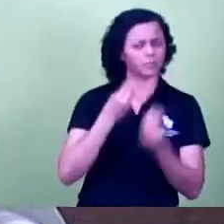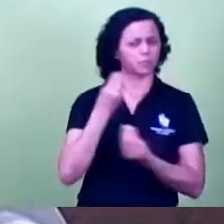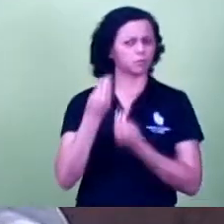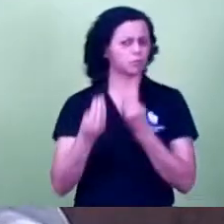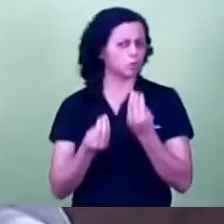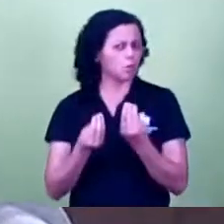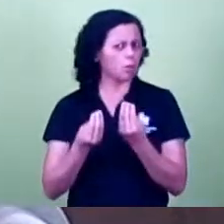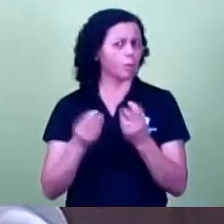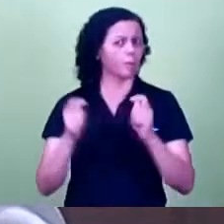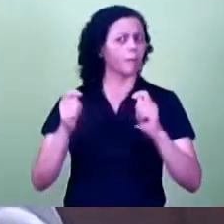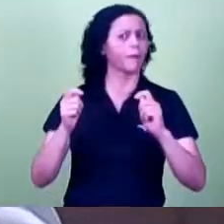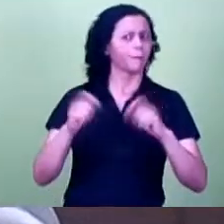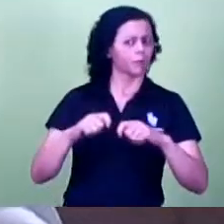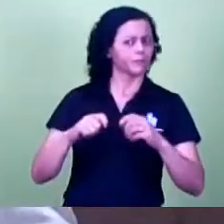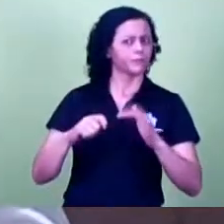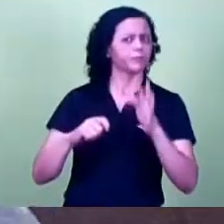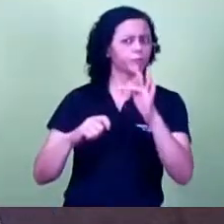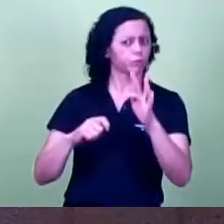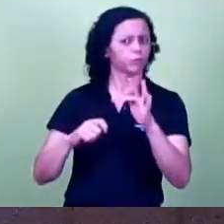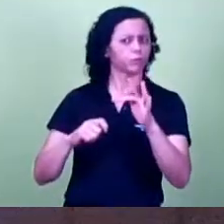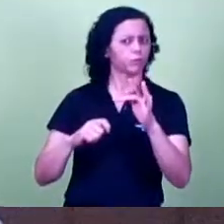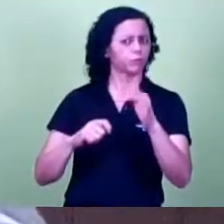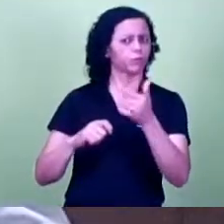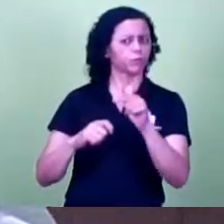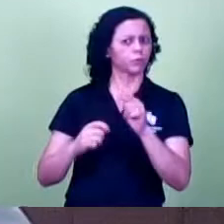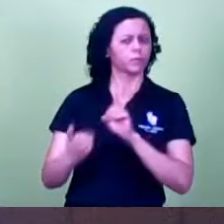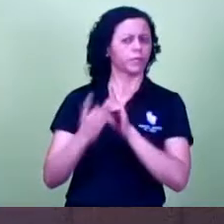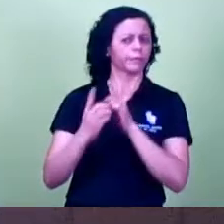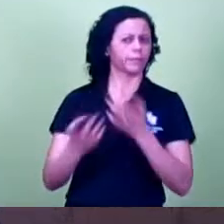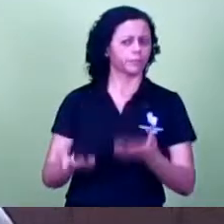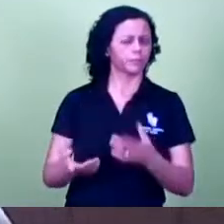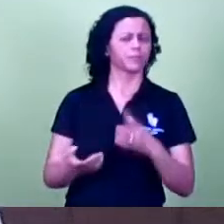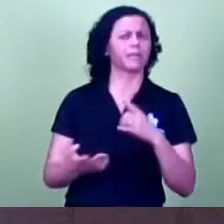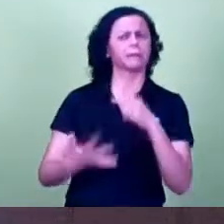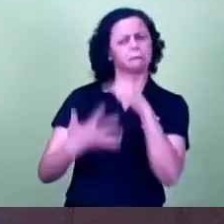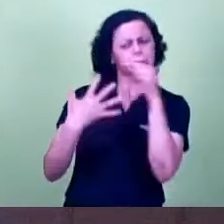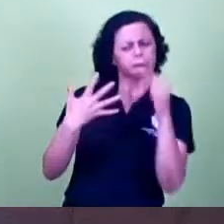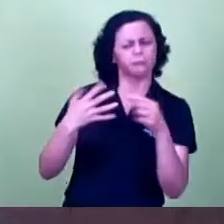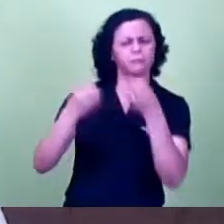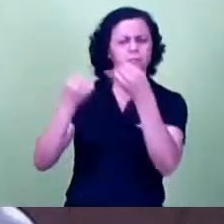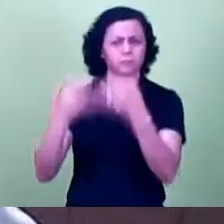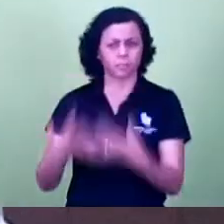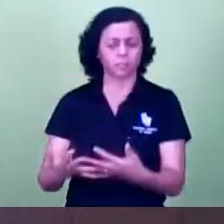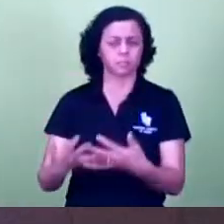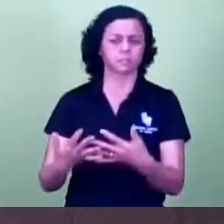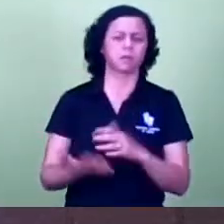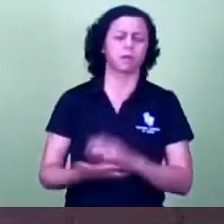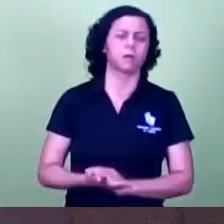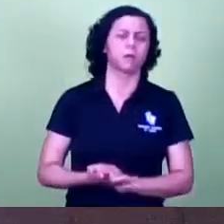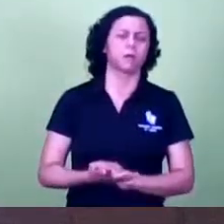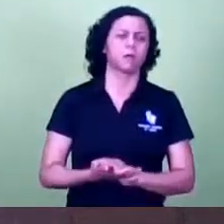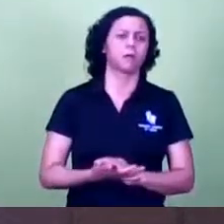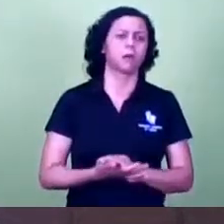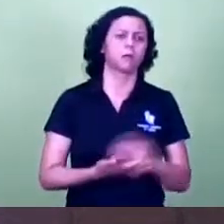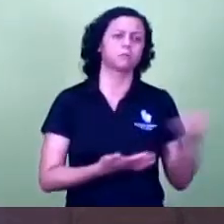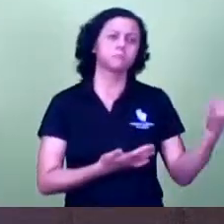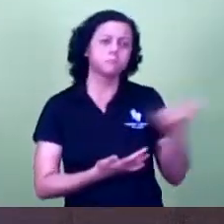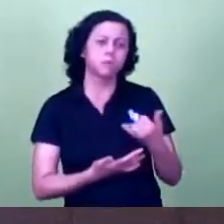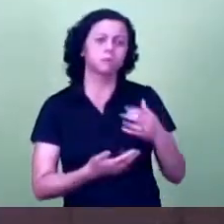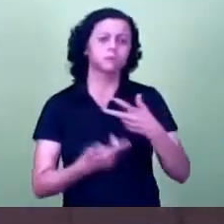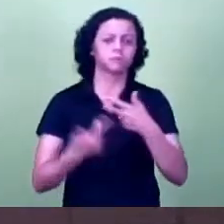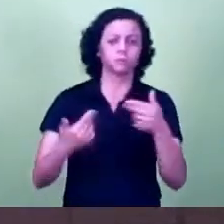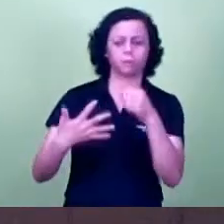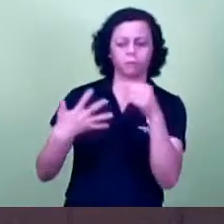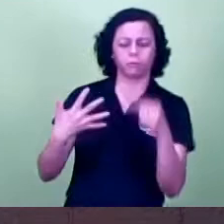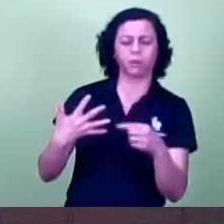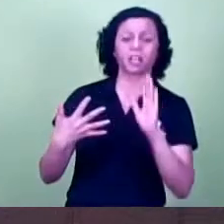possível falta de prestação de serviço enfim houveram lá as alegações passou para nós as observações e agora de fato já houve